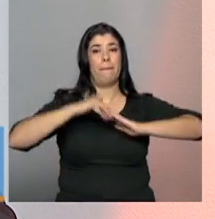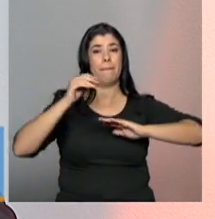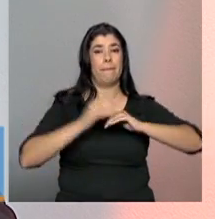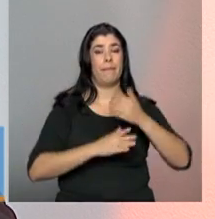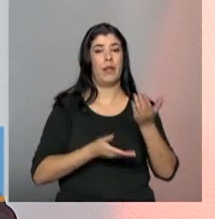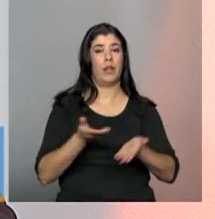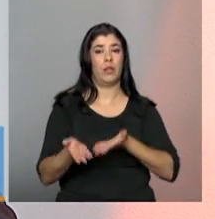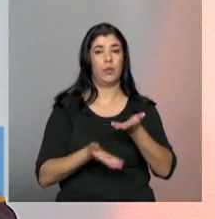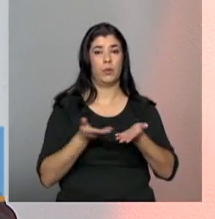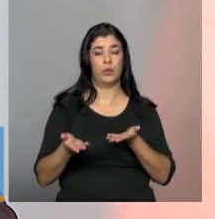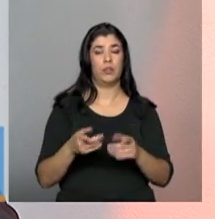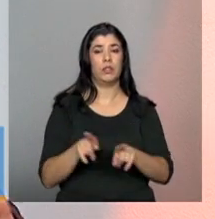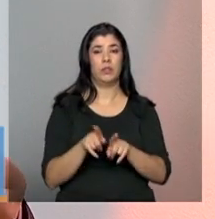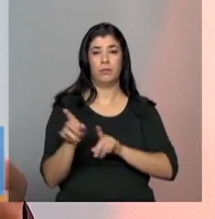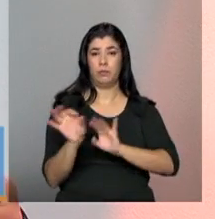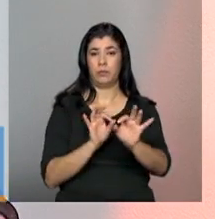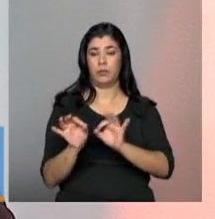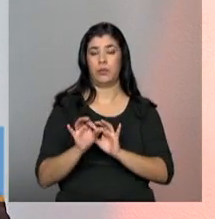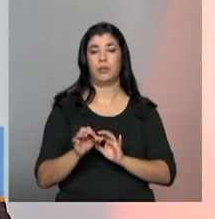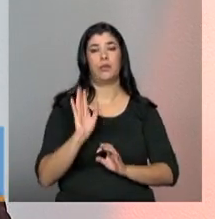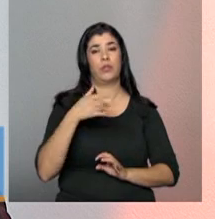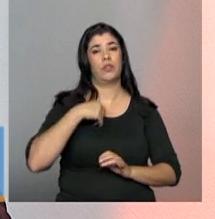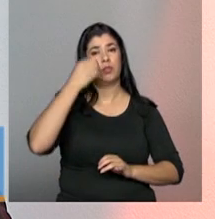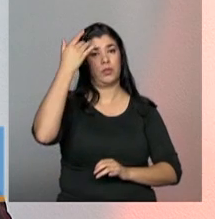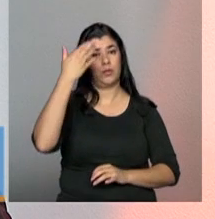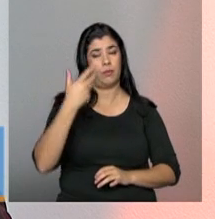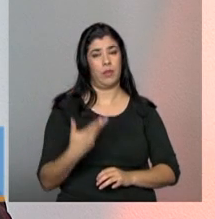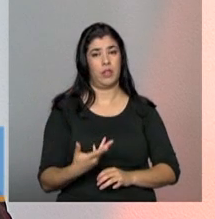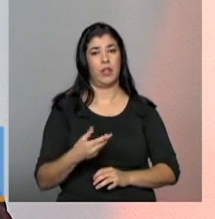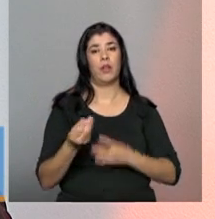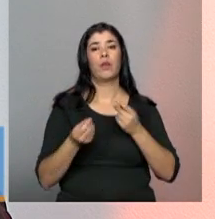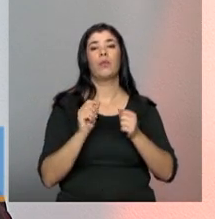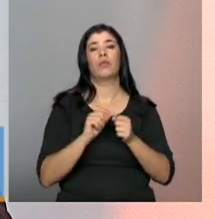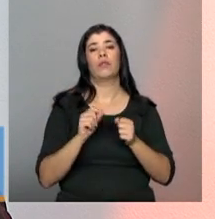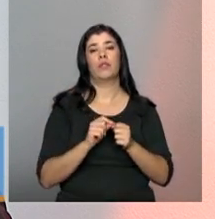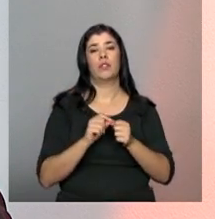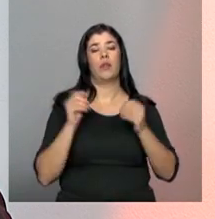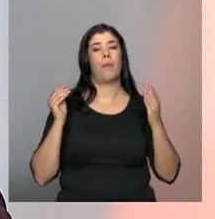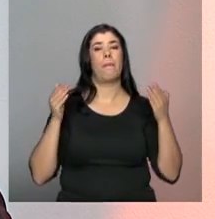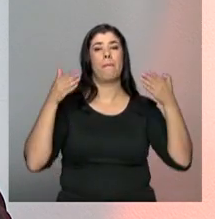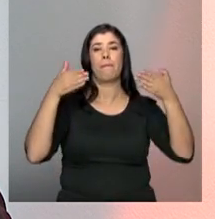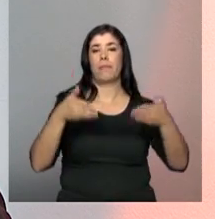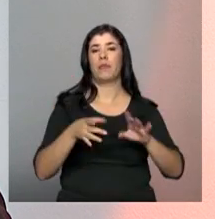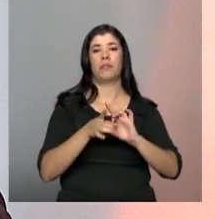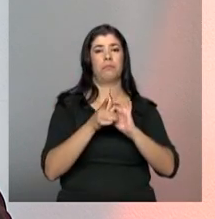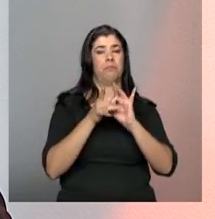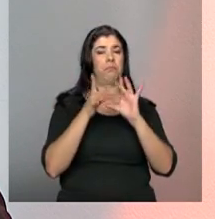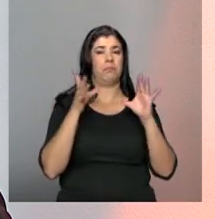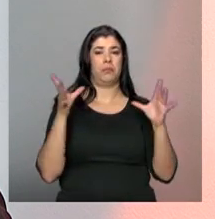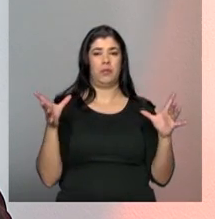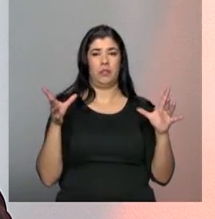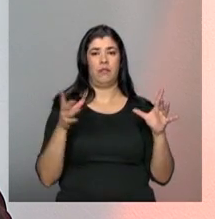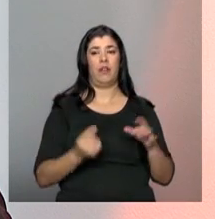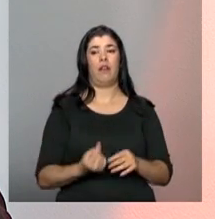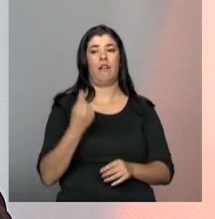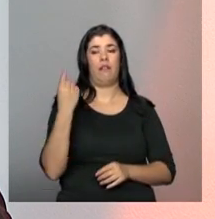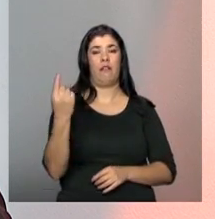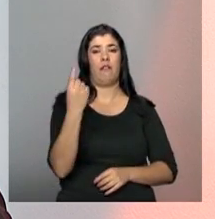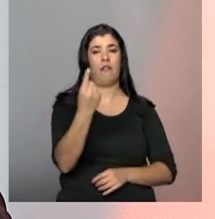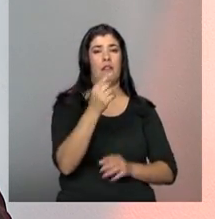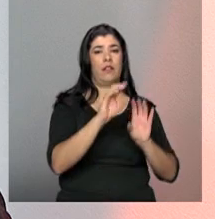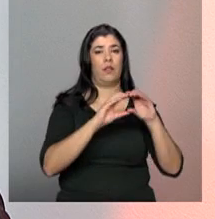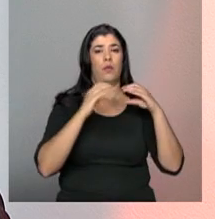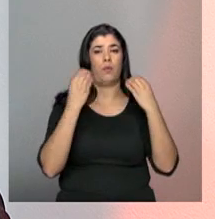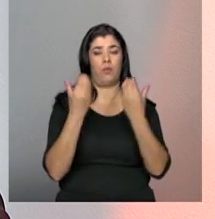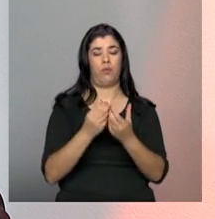mobilização, como eu disse na minha fala inicial, ela se dá por meio de uma participação mais espontânea dos conselhos com a sociedade em